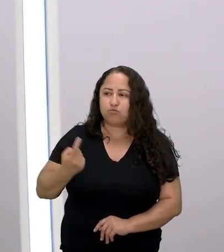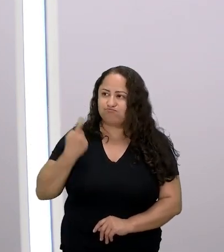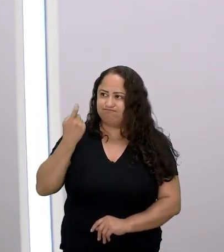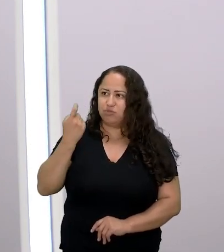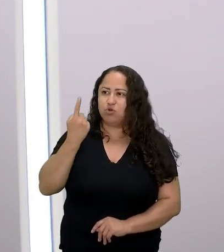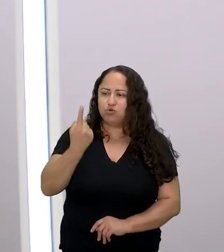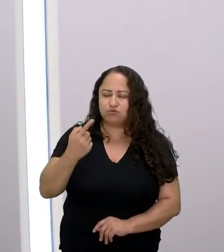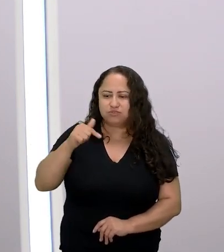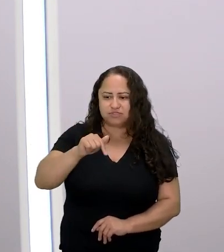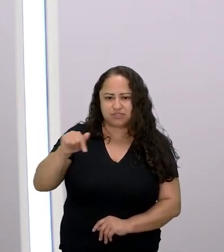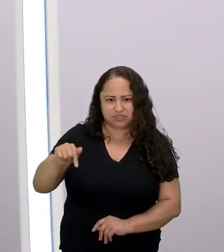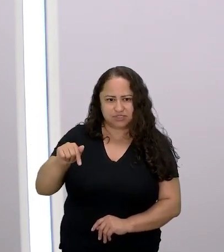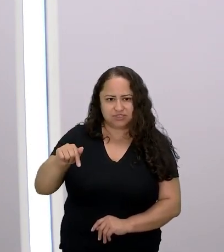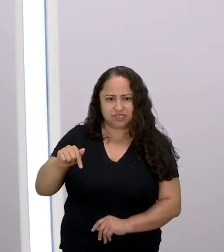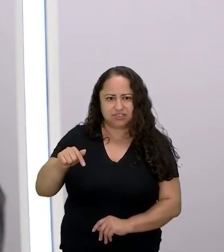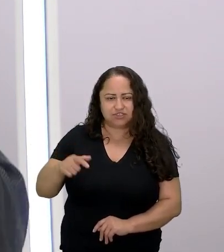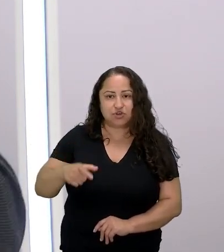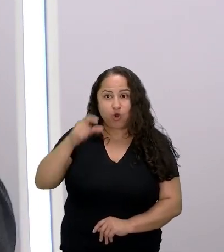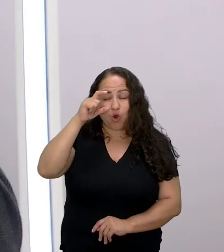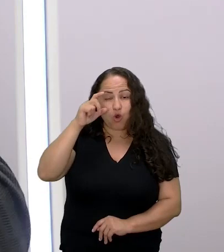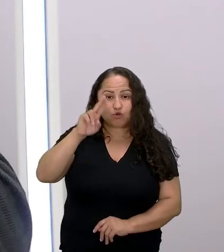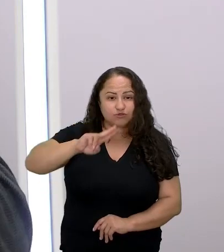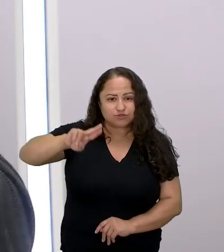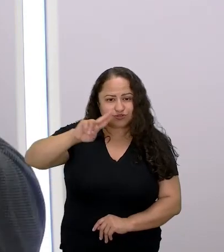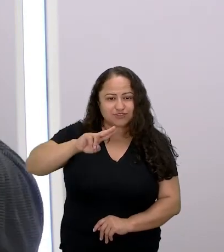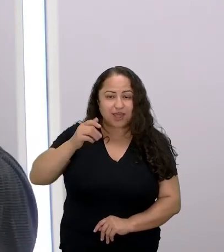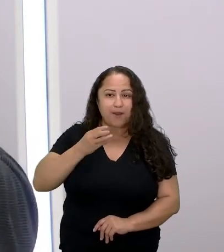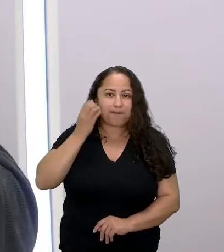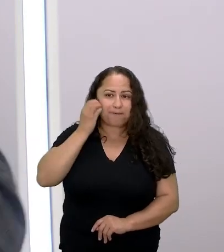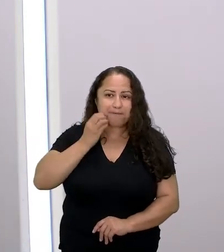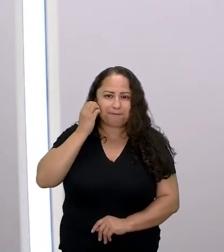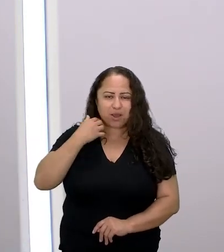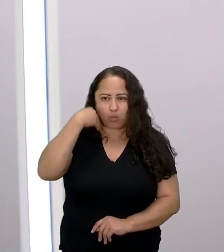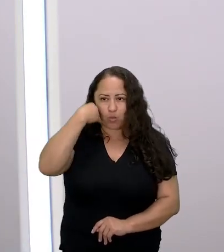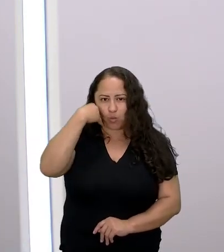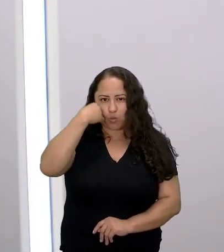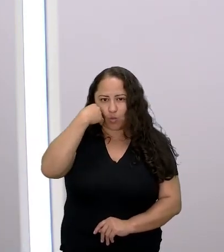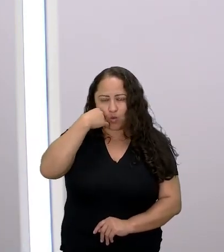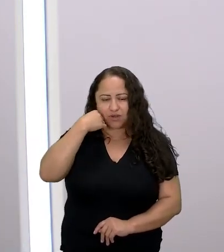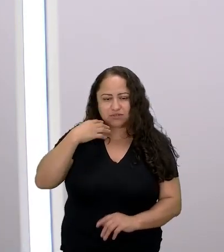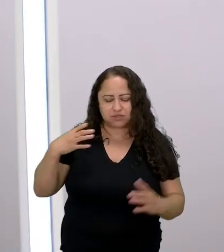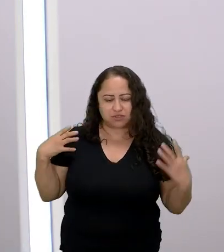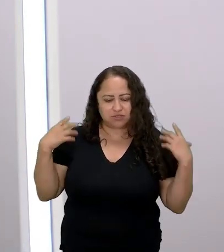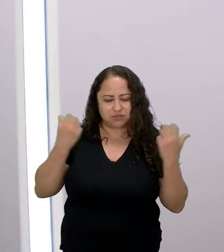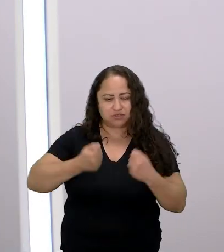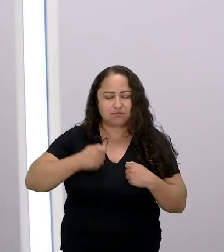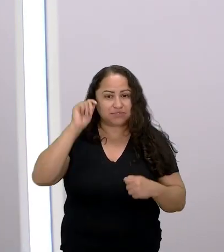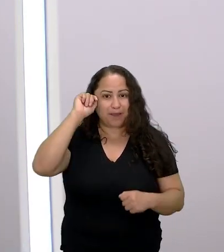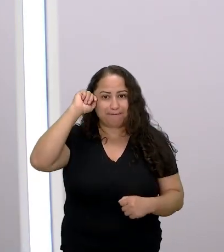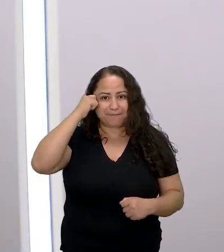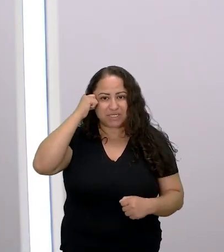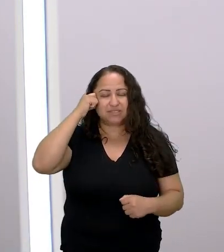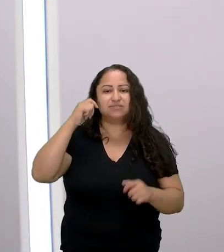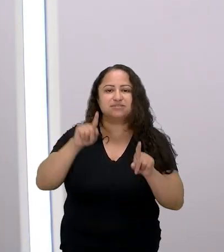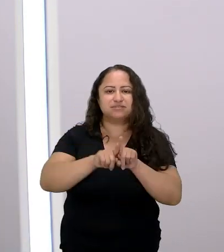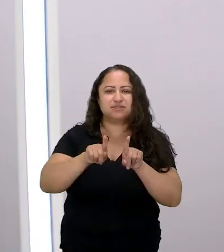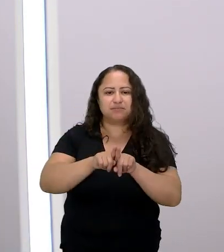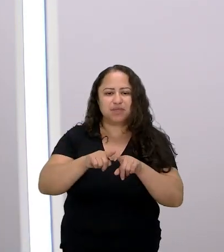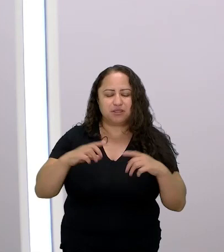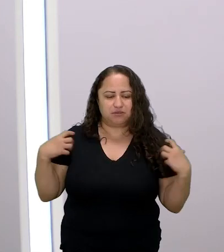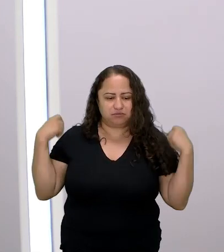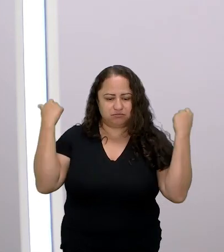bem ralinha, uso óculos. Estou hoje de camisa preta e um blazerzinho também meio cinza escuro,